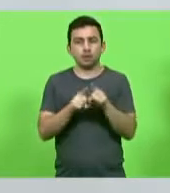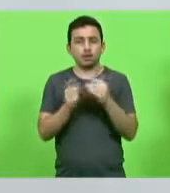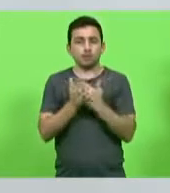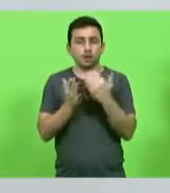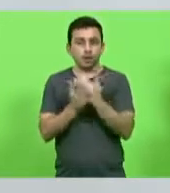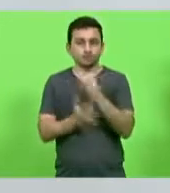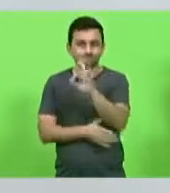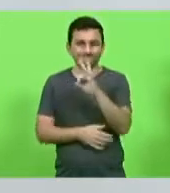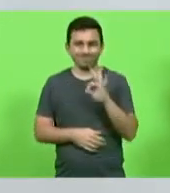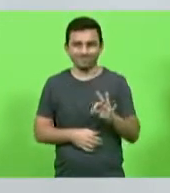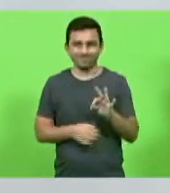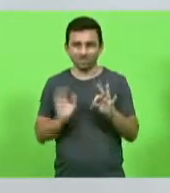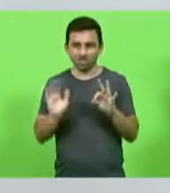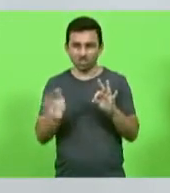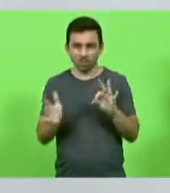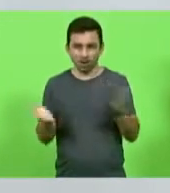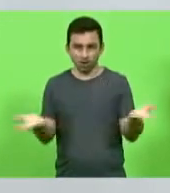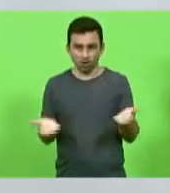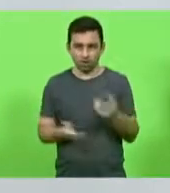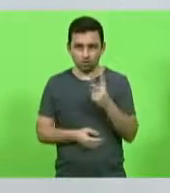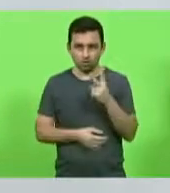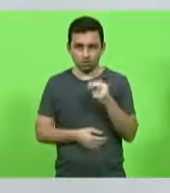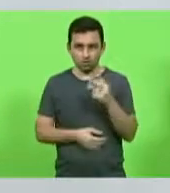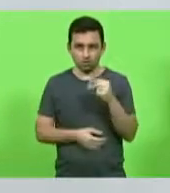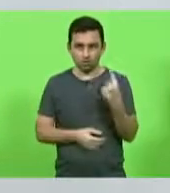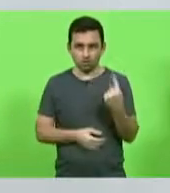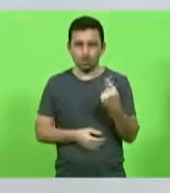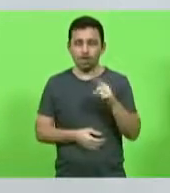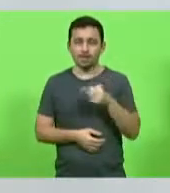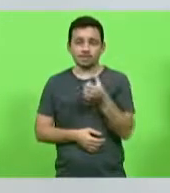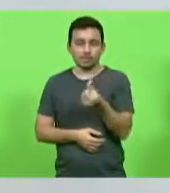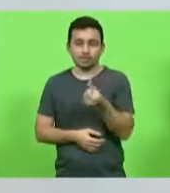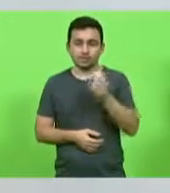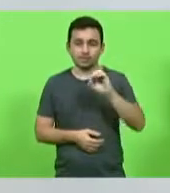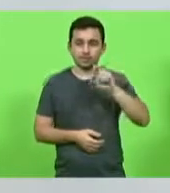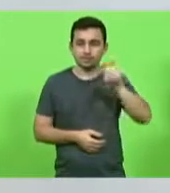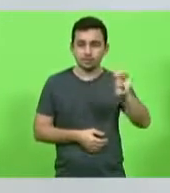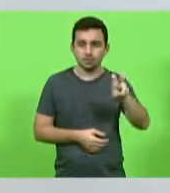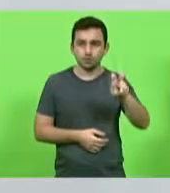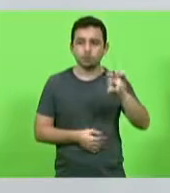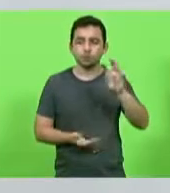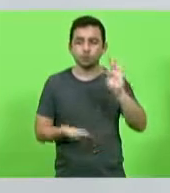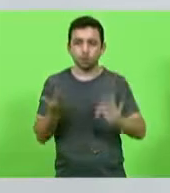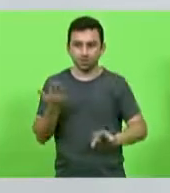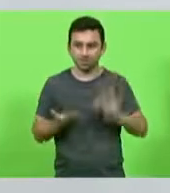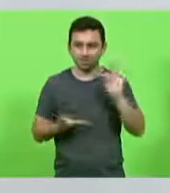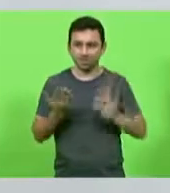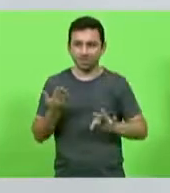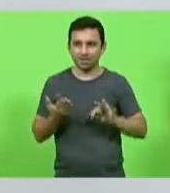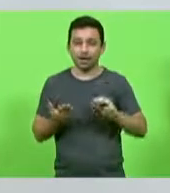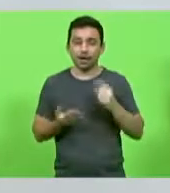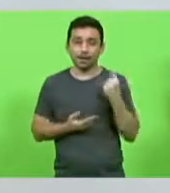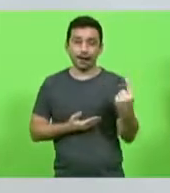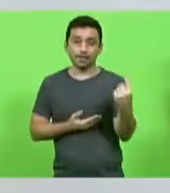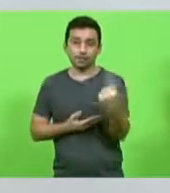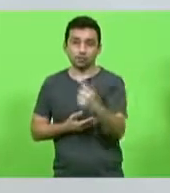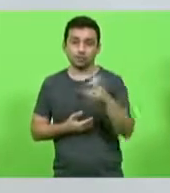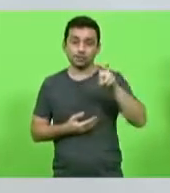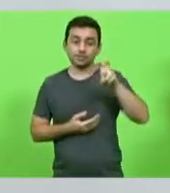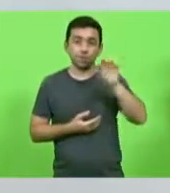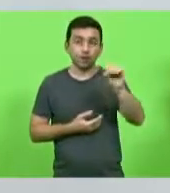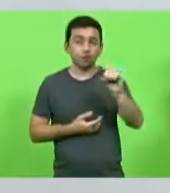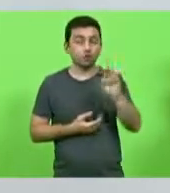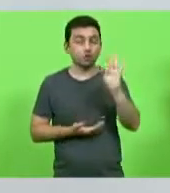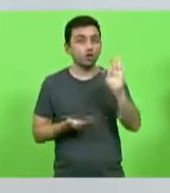cotas estabelecidas para esse ano é de 605 toneladas, sendo a cota individual de 50 toneladas por